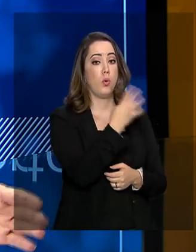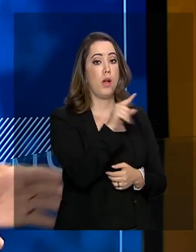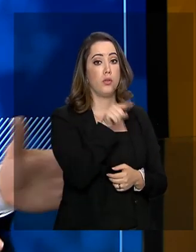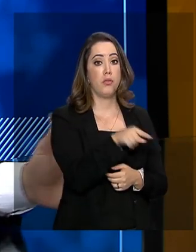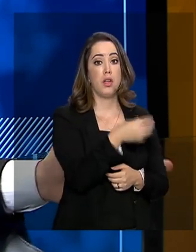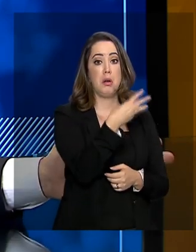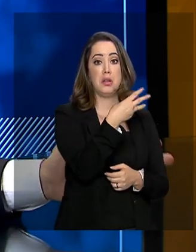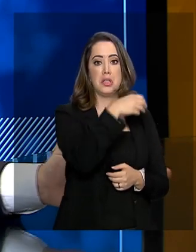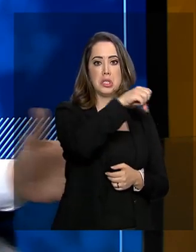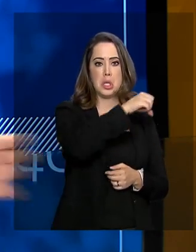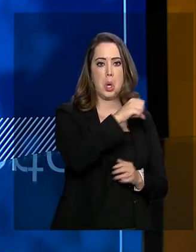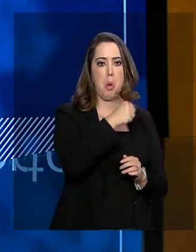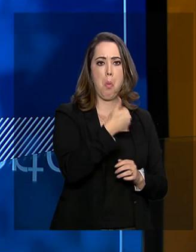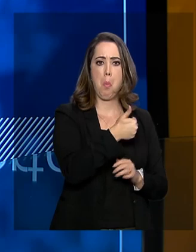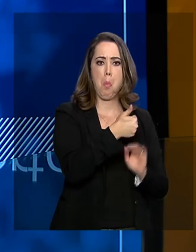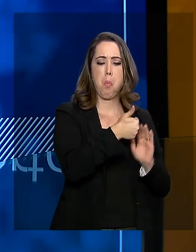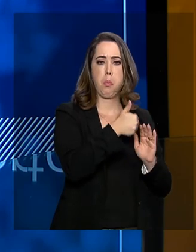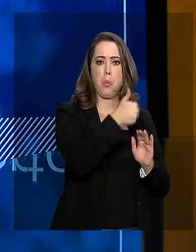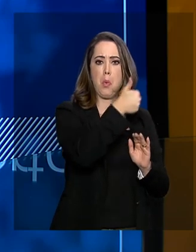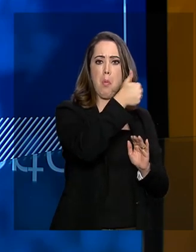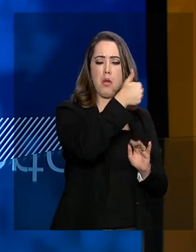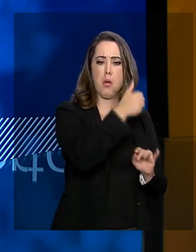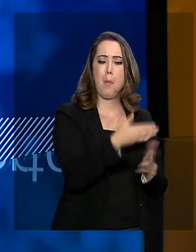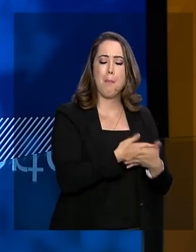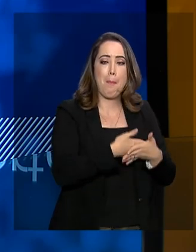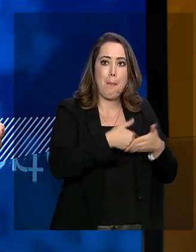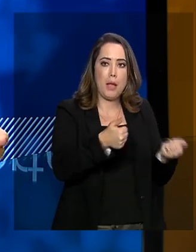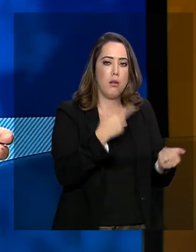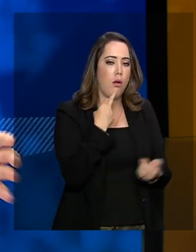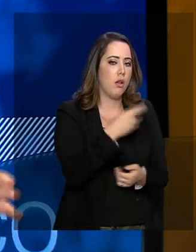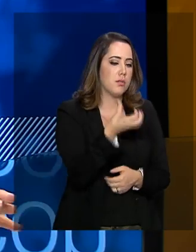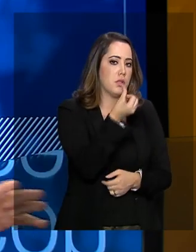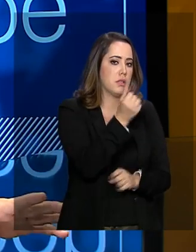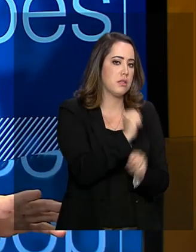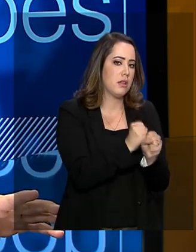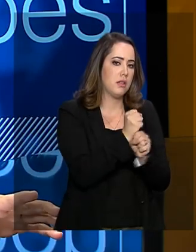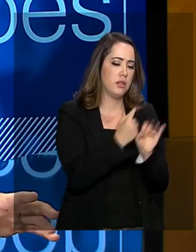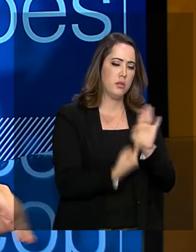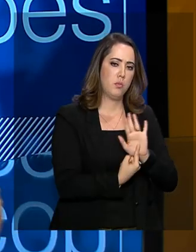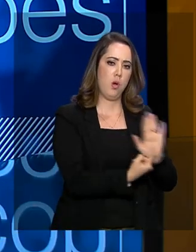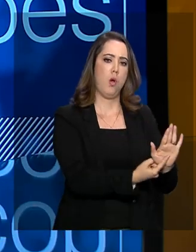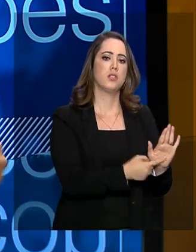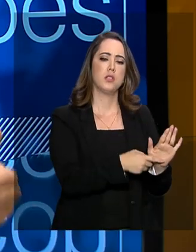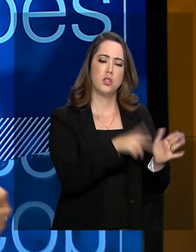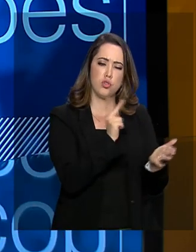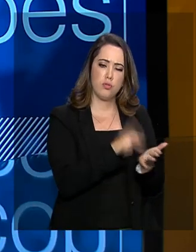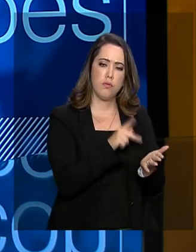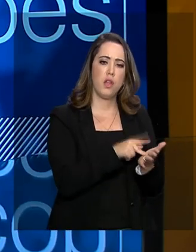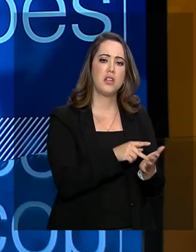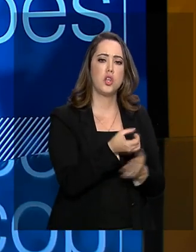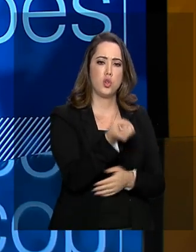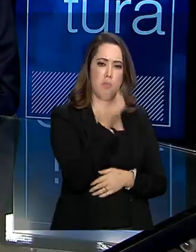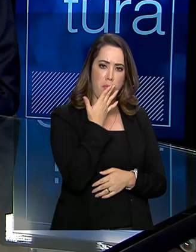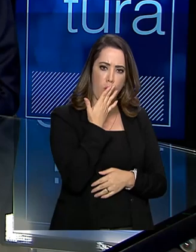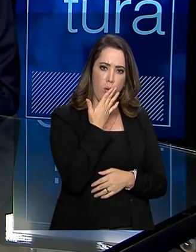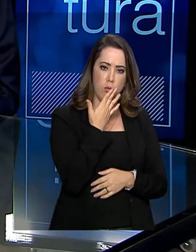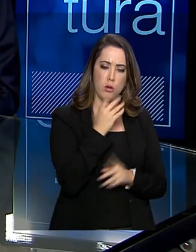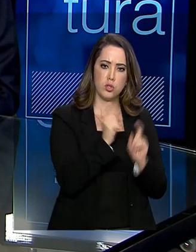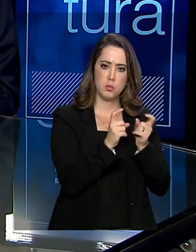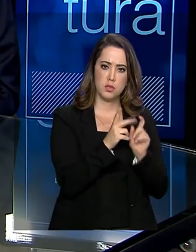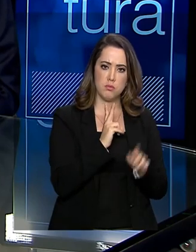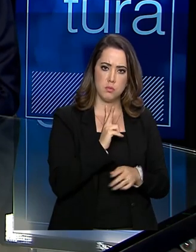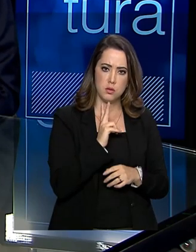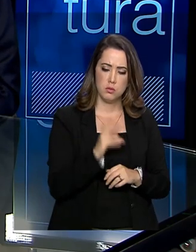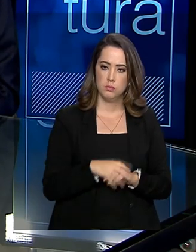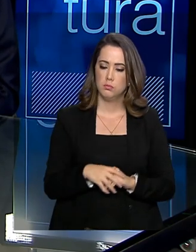5. Foi o melhor resultado nos últimos seis anos. Isso mostra que as concessões realmente, elas dão certo? Com certeza.